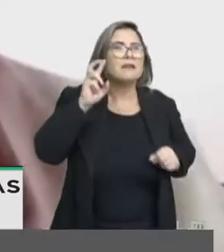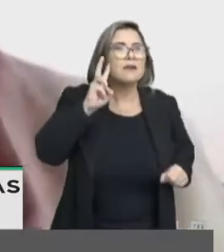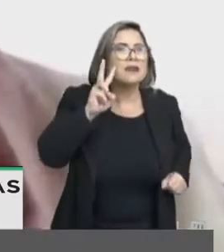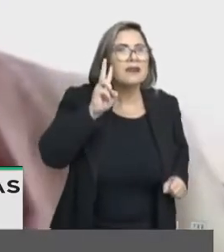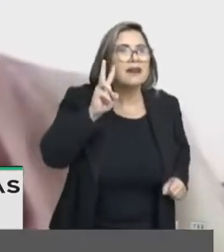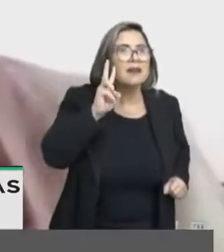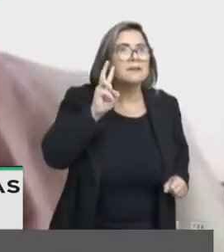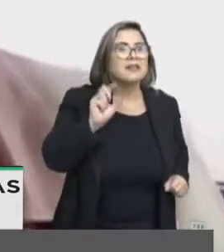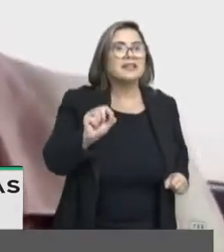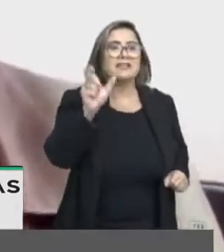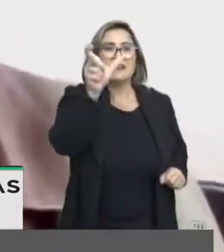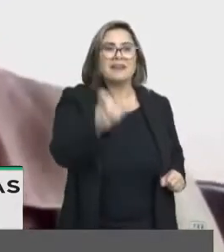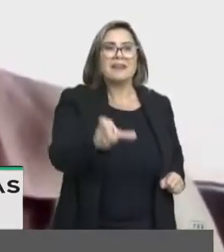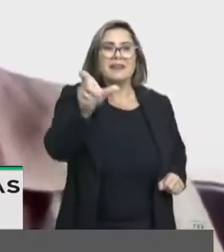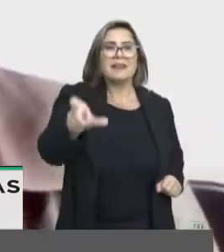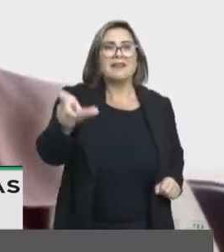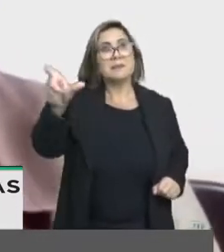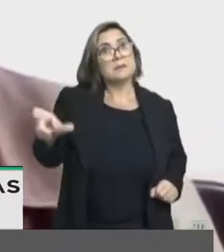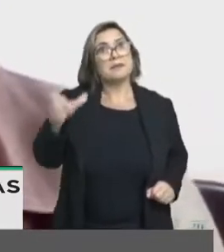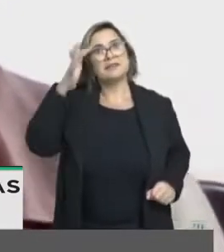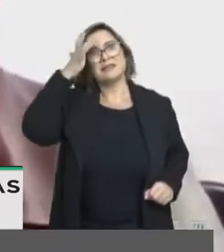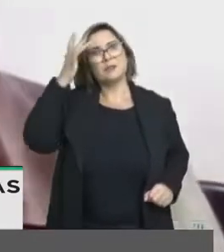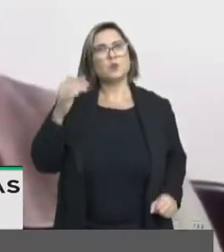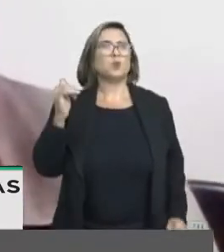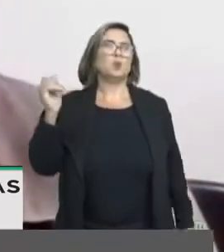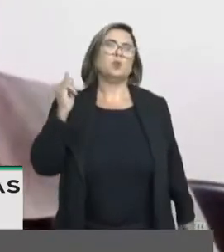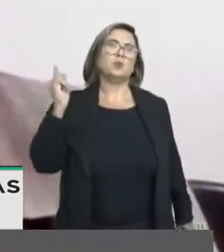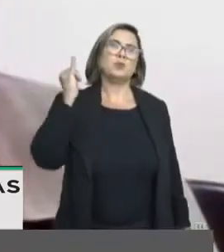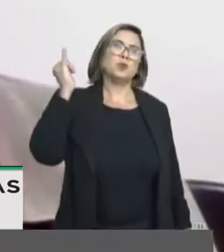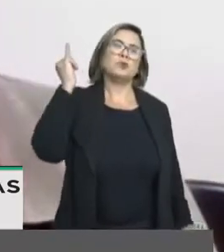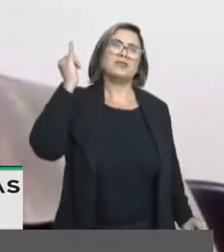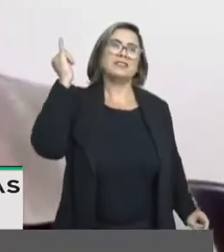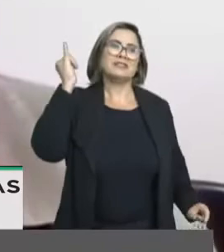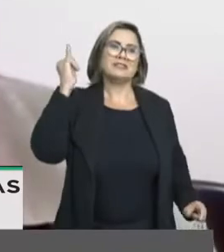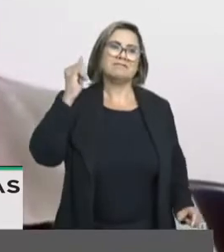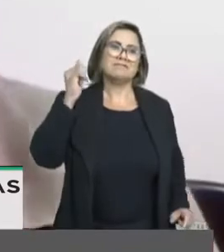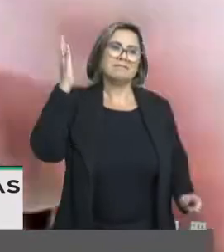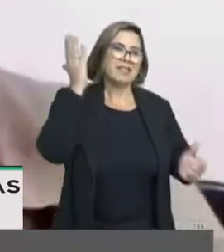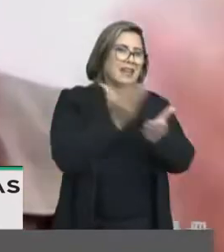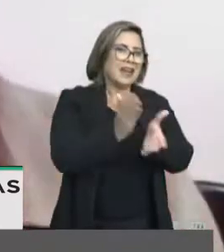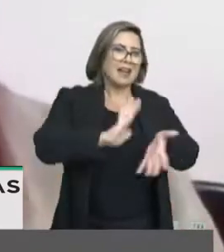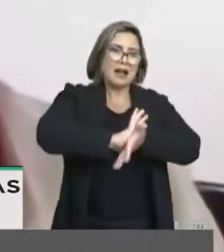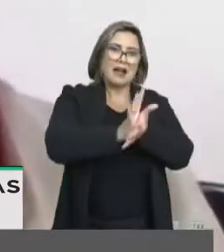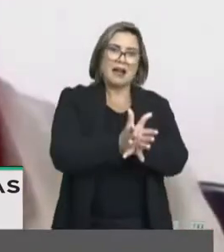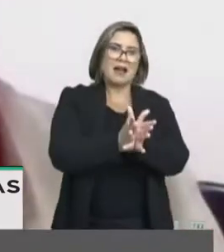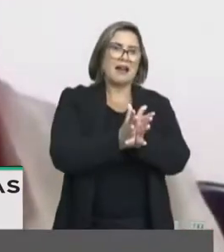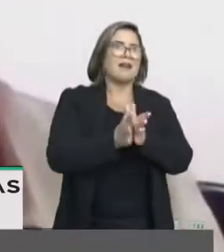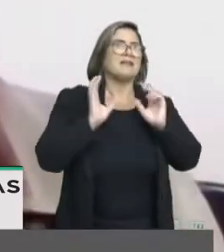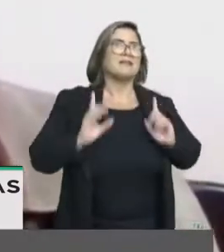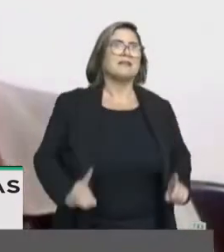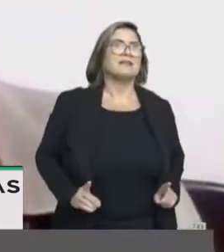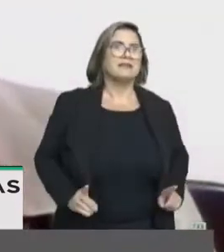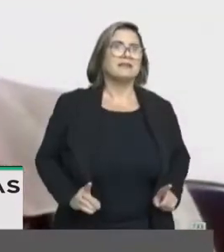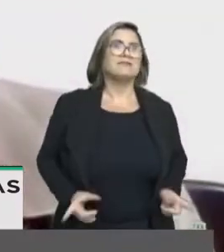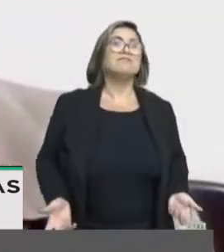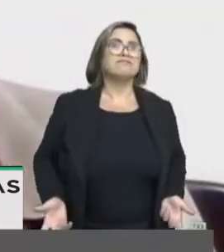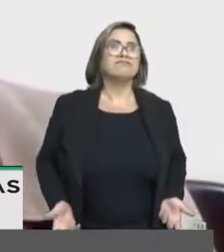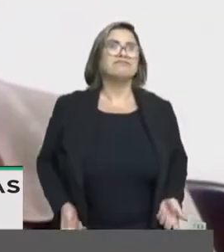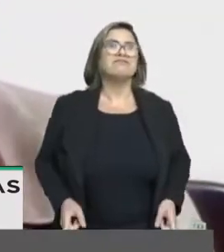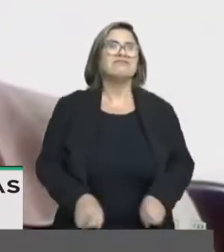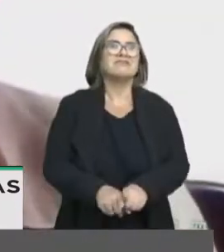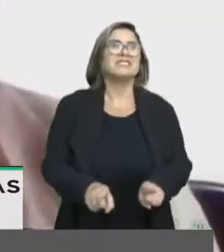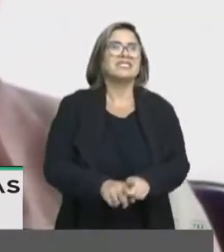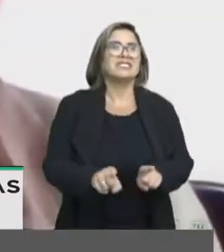a condição de sujeito que é fundamental para o rompimento do capacitismo e os espaços de fala. Por isso, eu